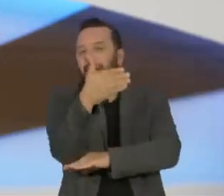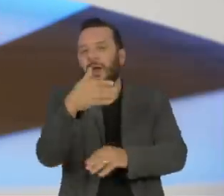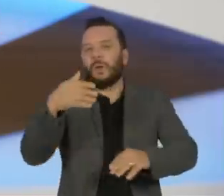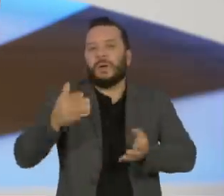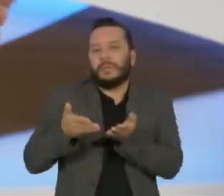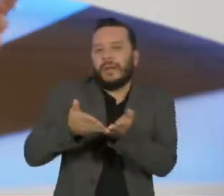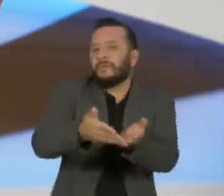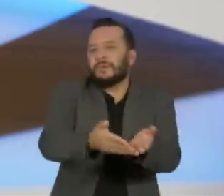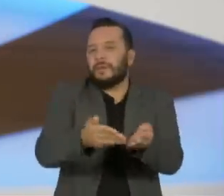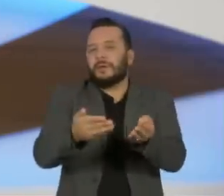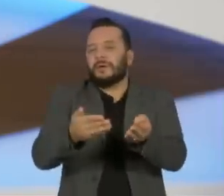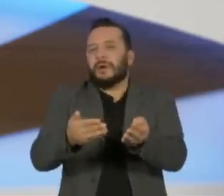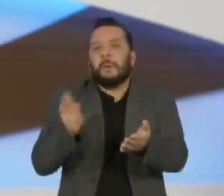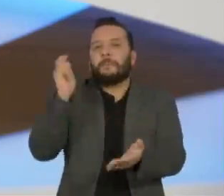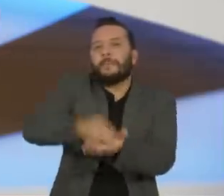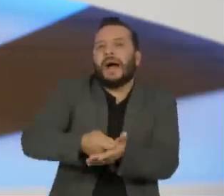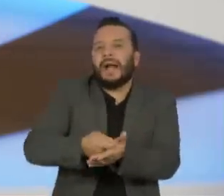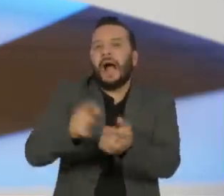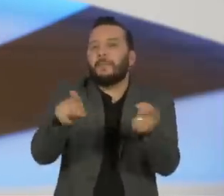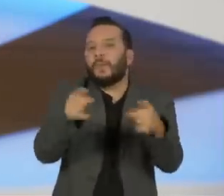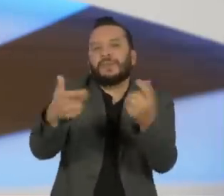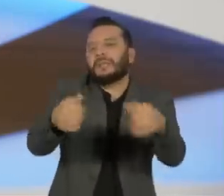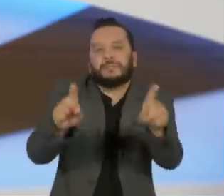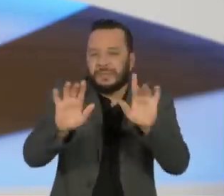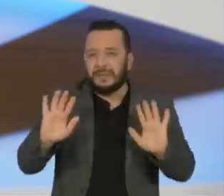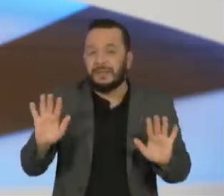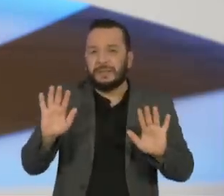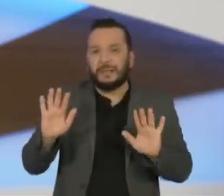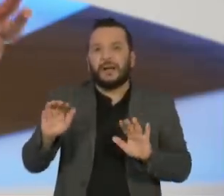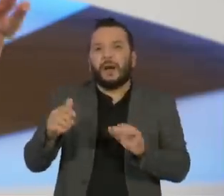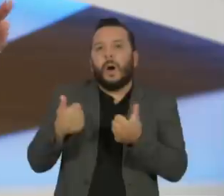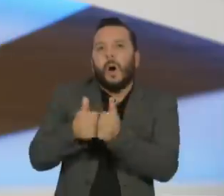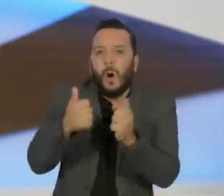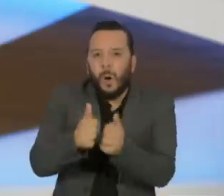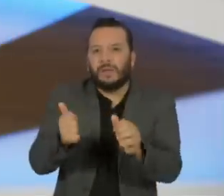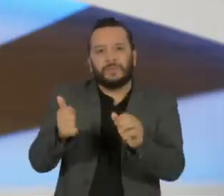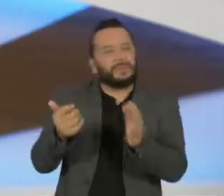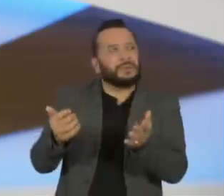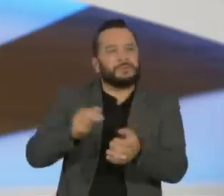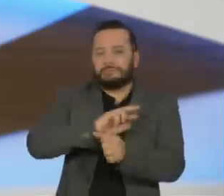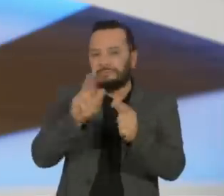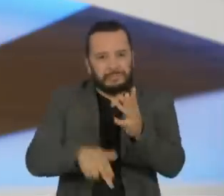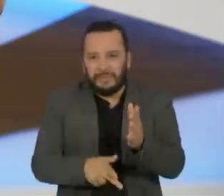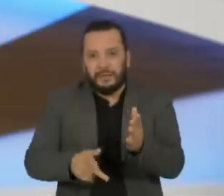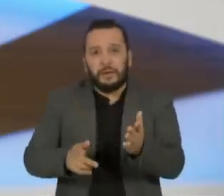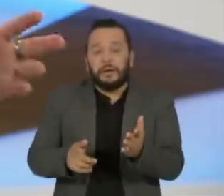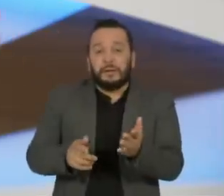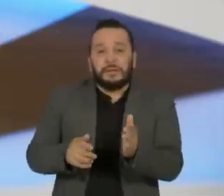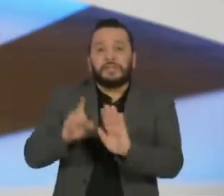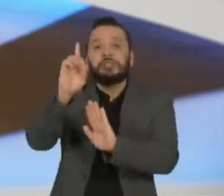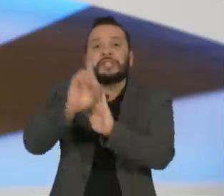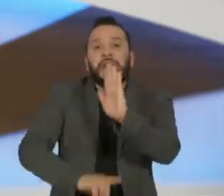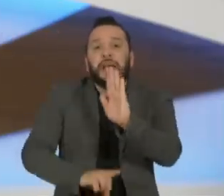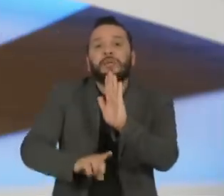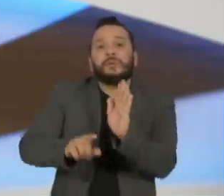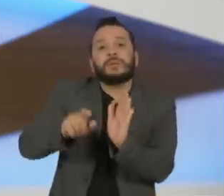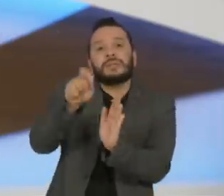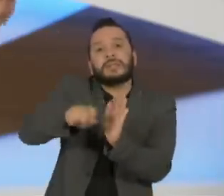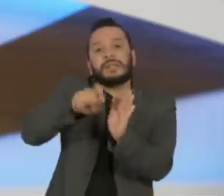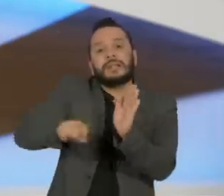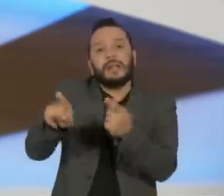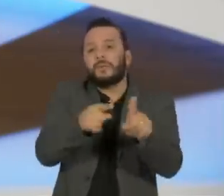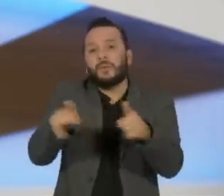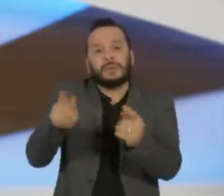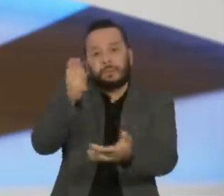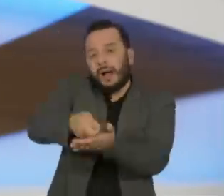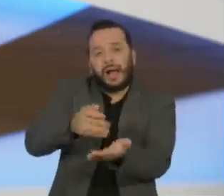vários meios de transporte e de albergues também, de livrar a arrecadação do direito autoral. E o